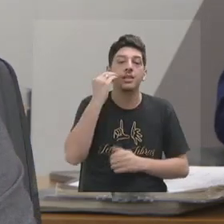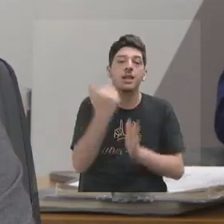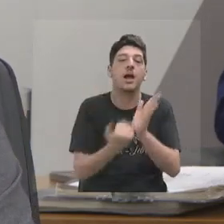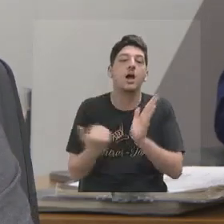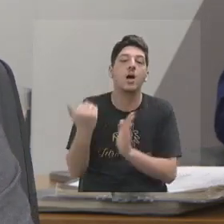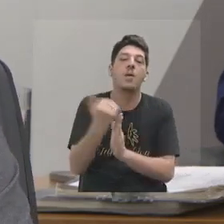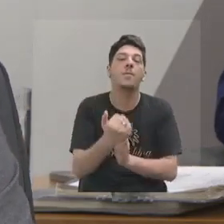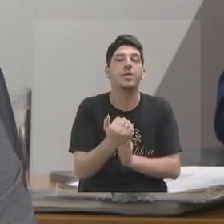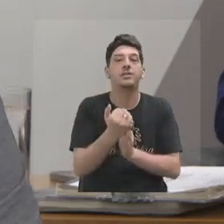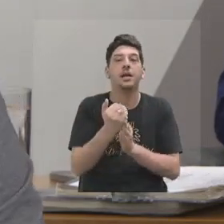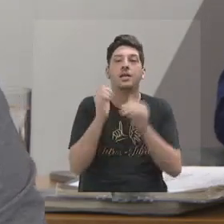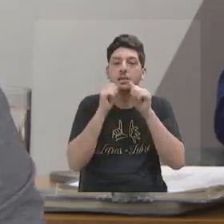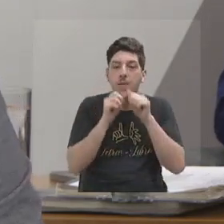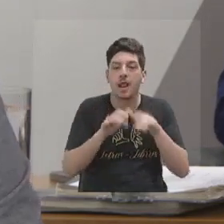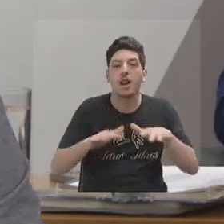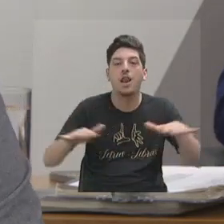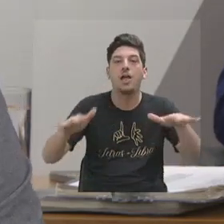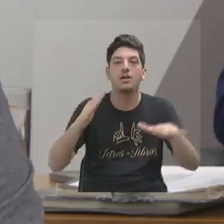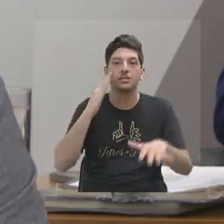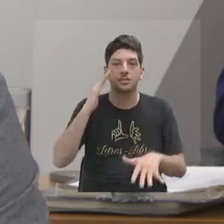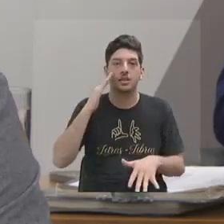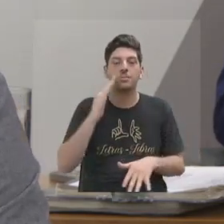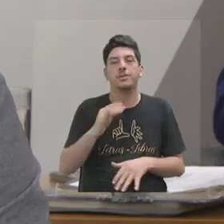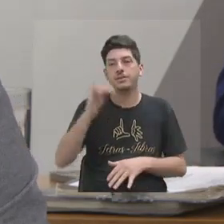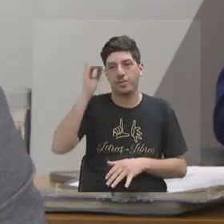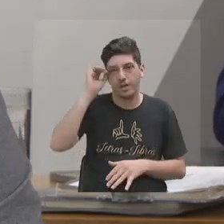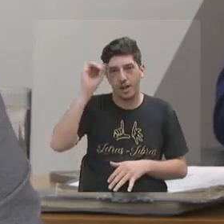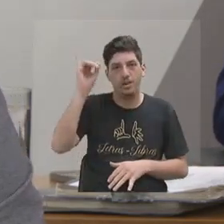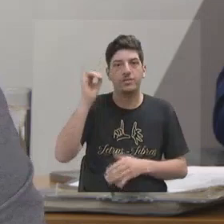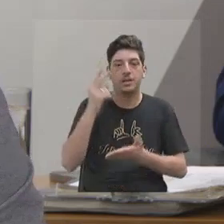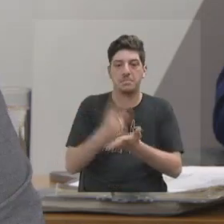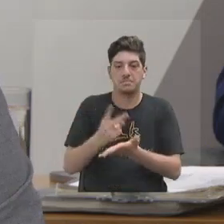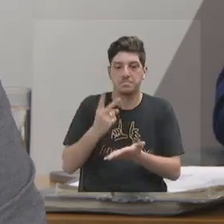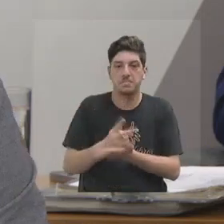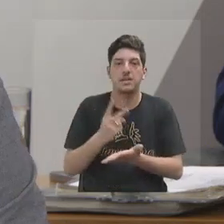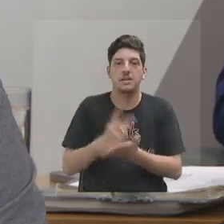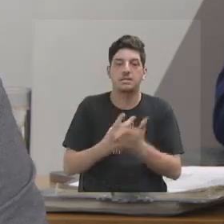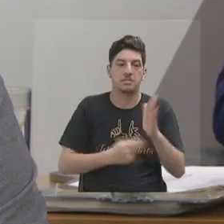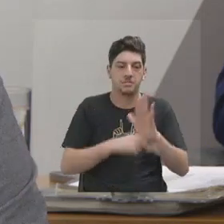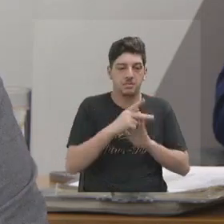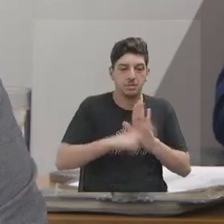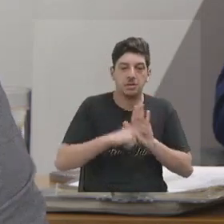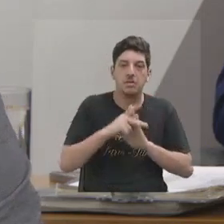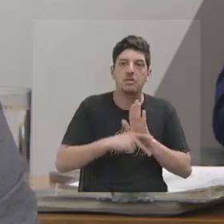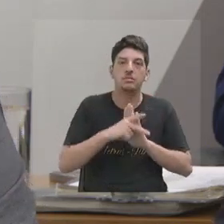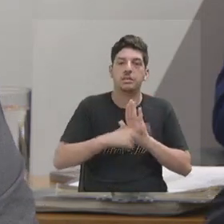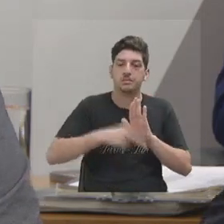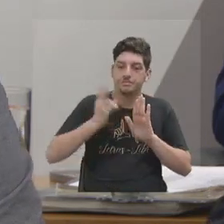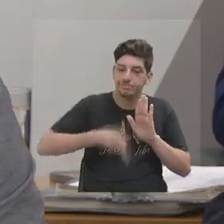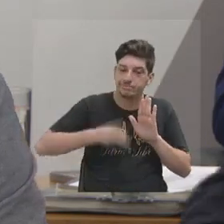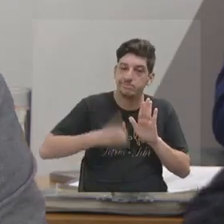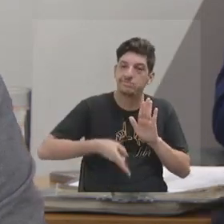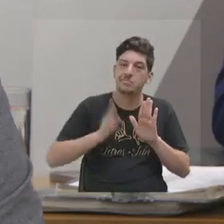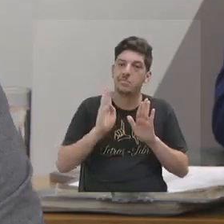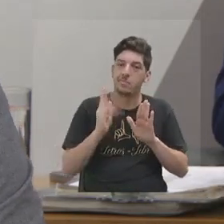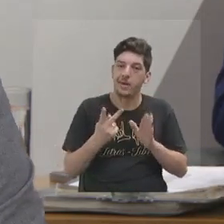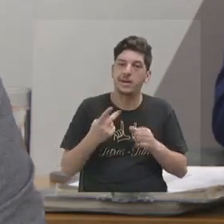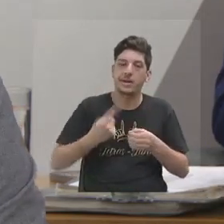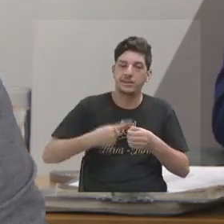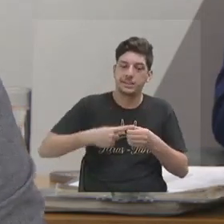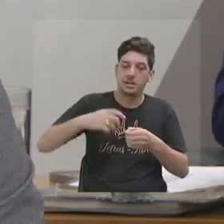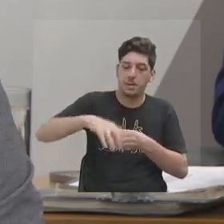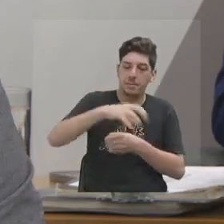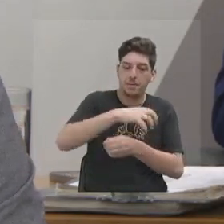essa chegada. A gente sair desse mercado aqui dos projetos de grande BH e tal, conseguir trabalhar